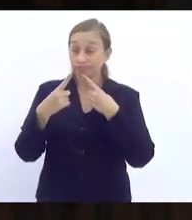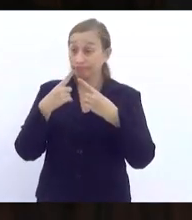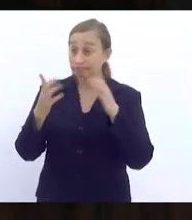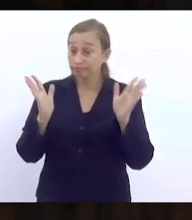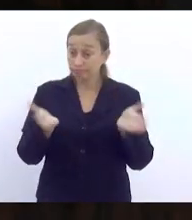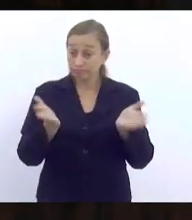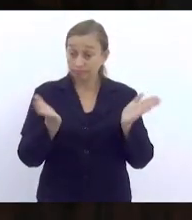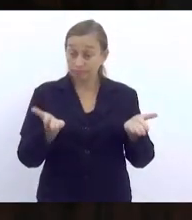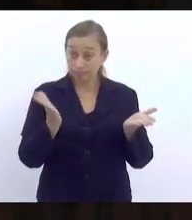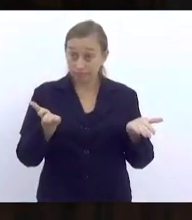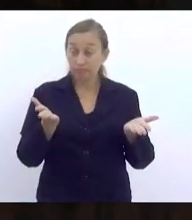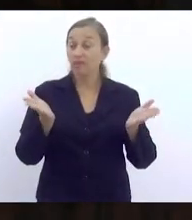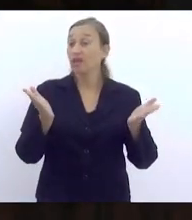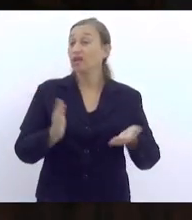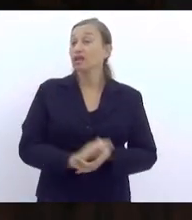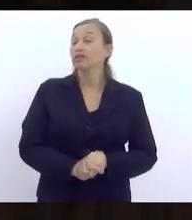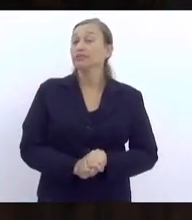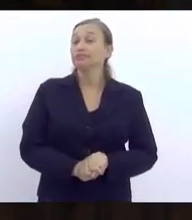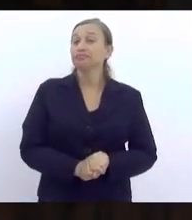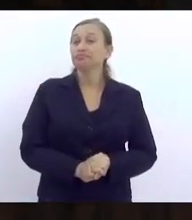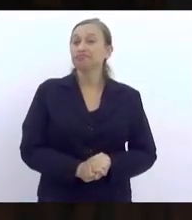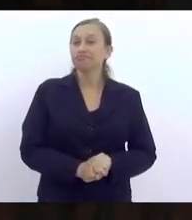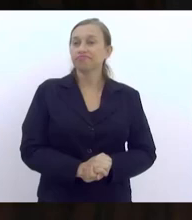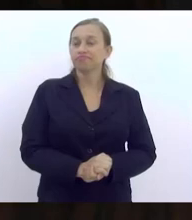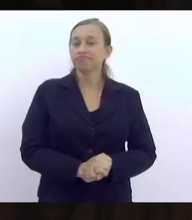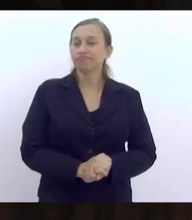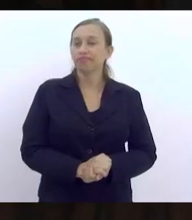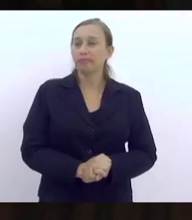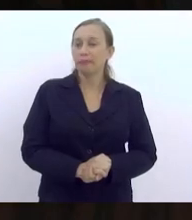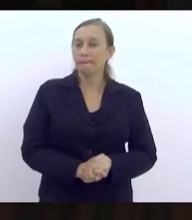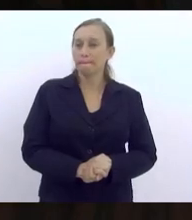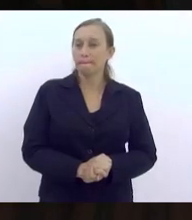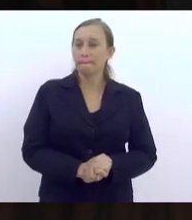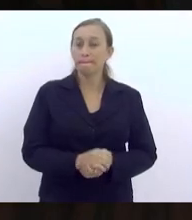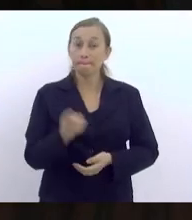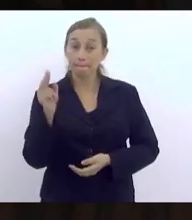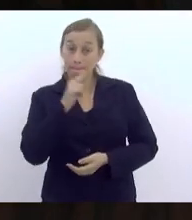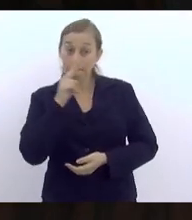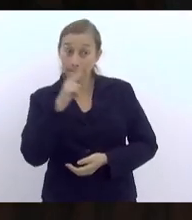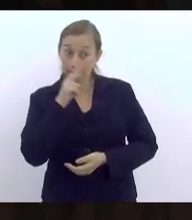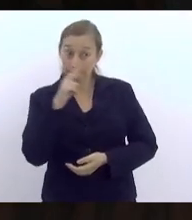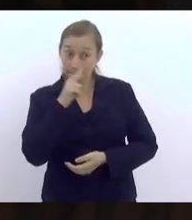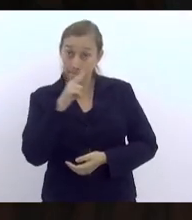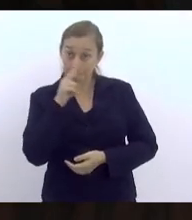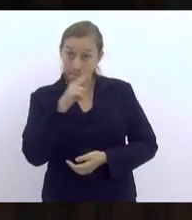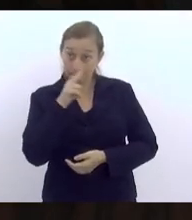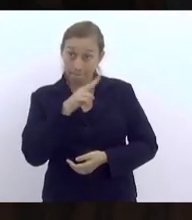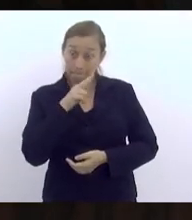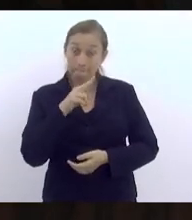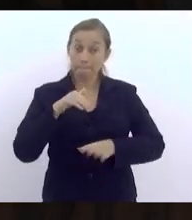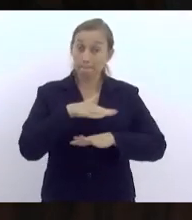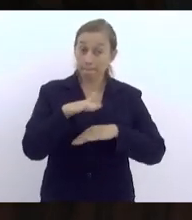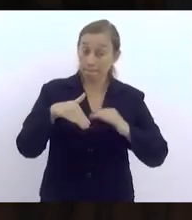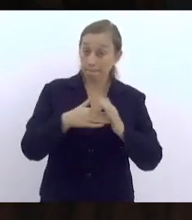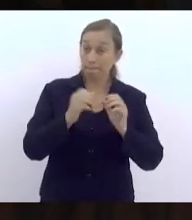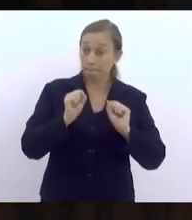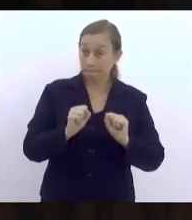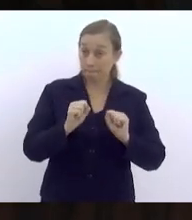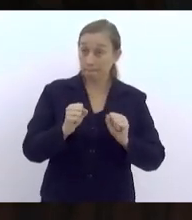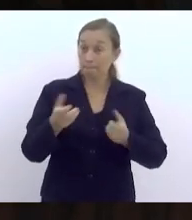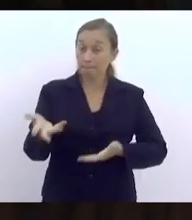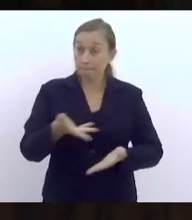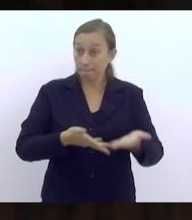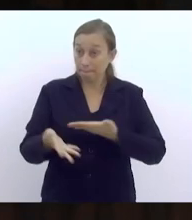Eu sugiro, então, como forma da gente agilizar um pouquinho e ter mais participação, que nós possamos fazer